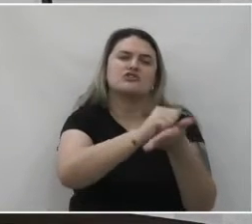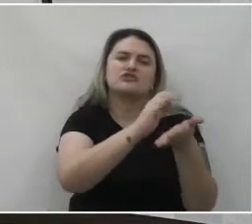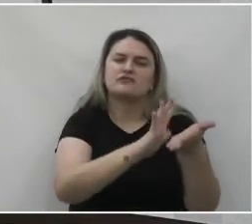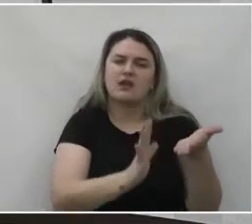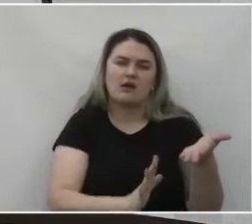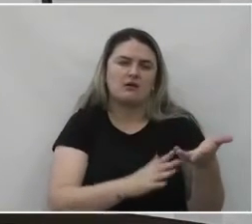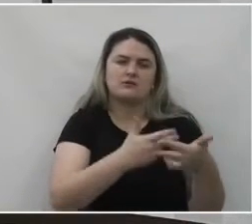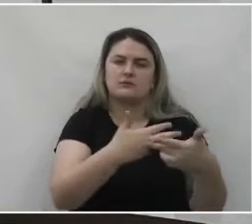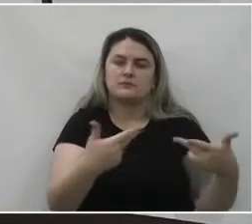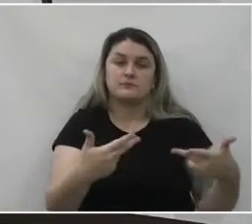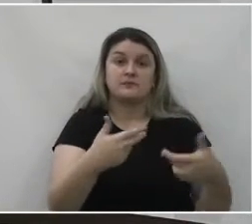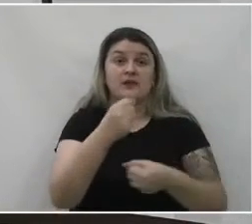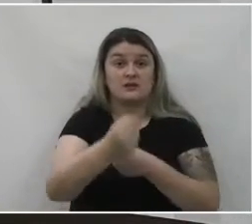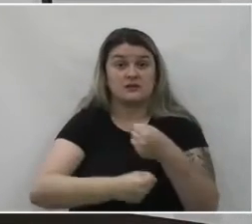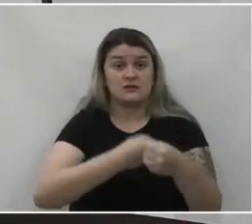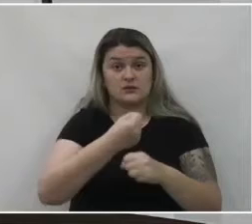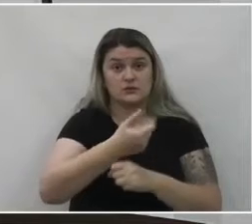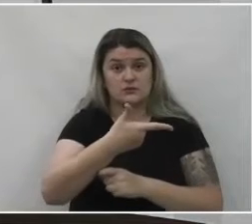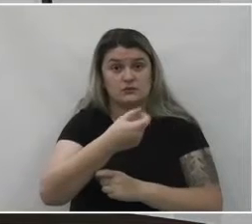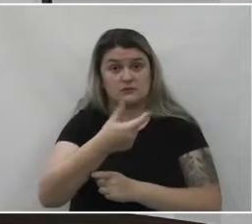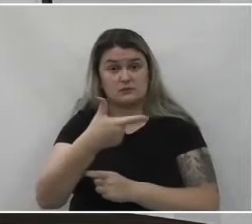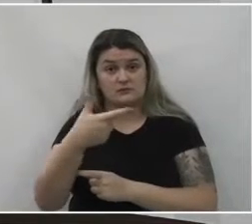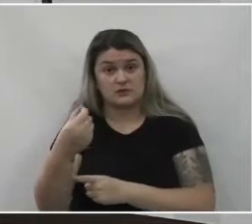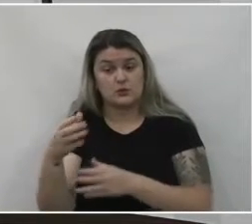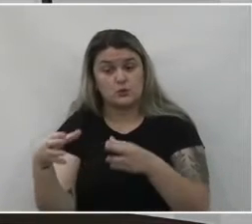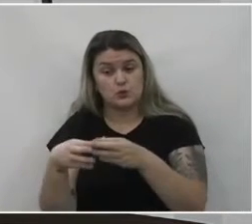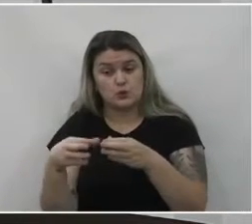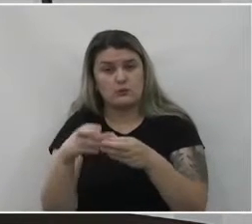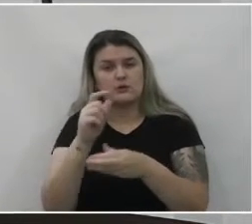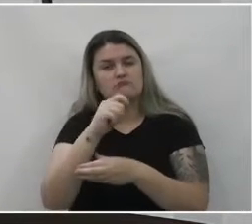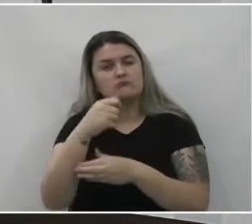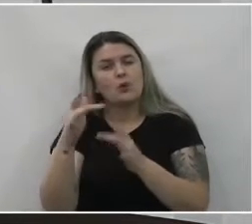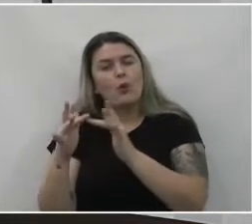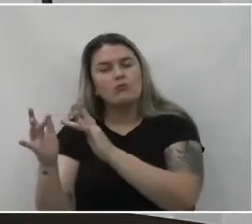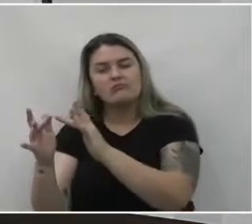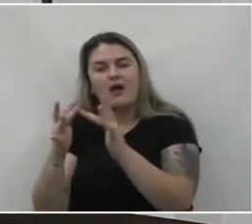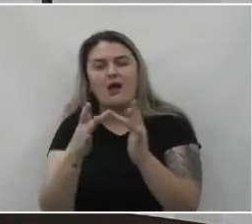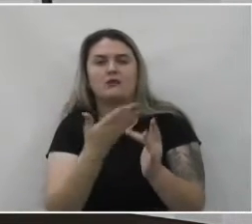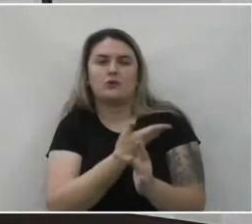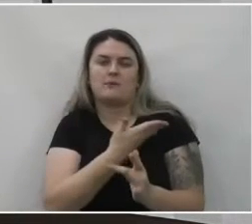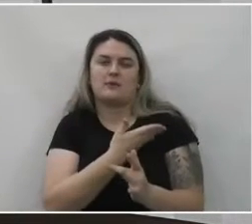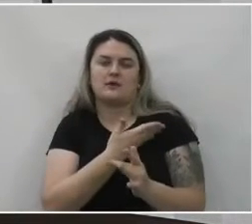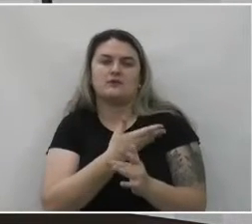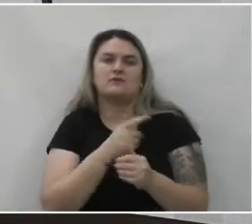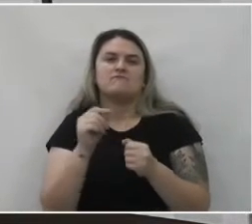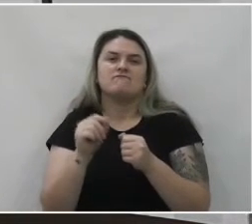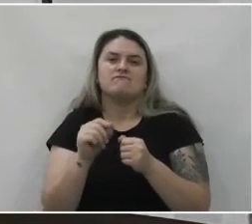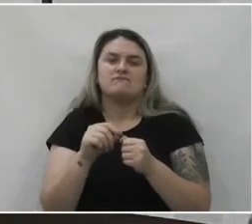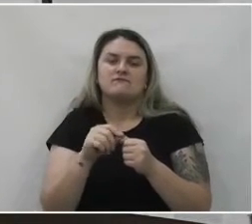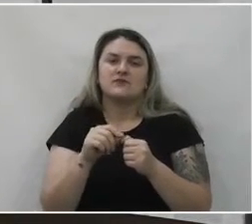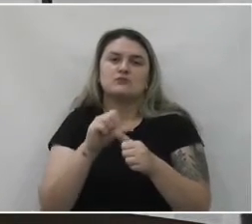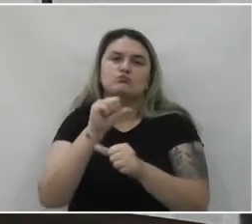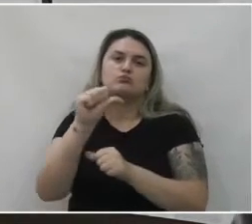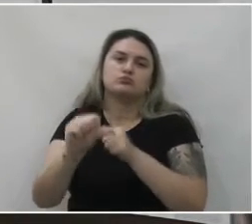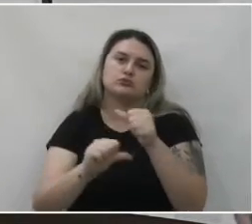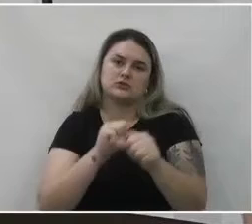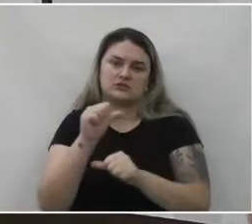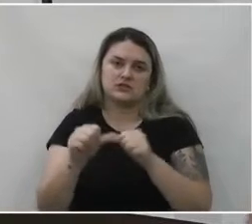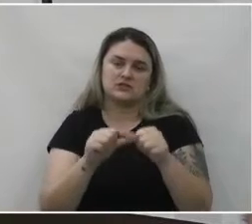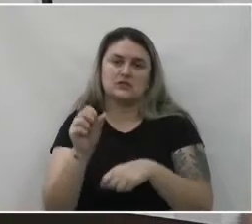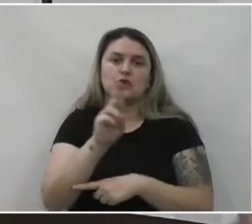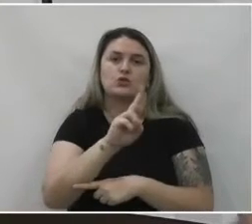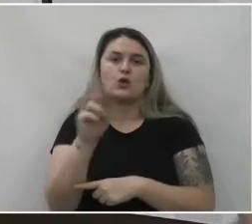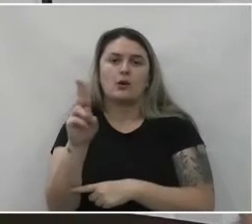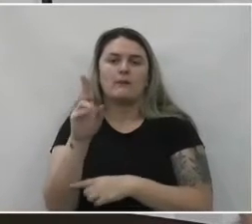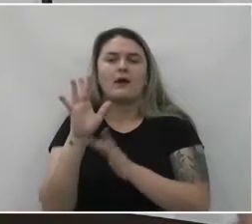Em 2020, o Grupo Laços de Amizade em Reunião definiram e elegeram a alteração do